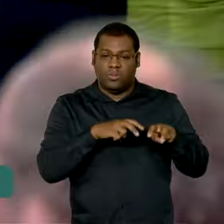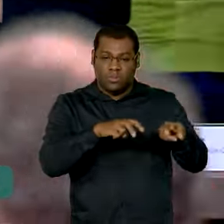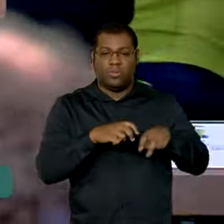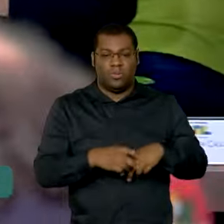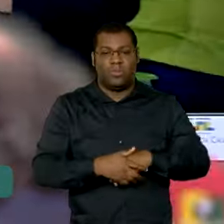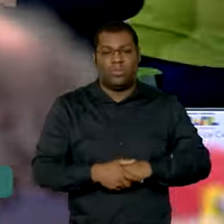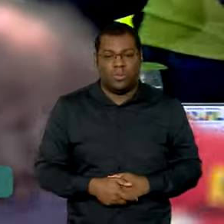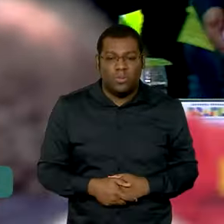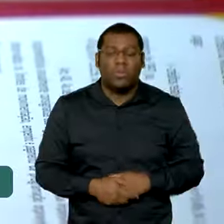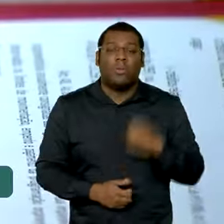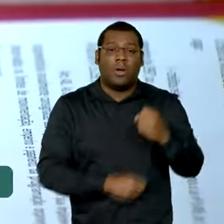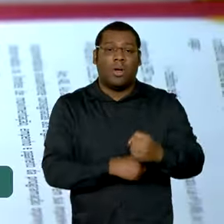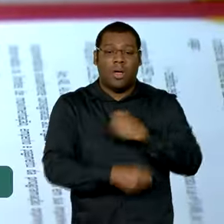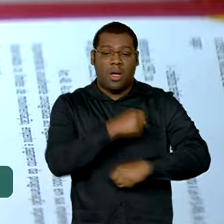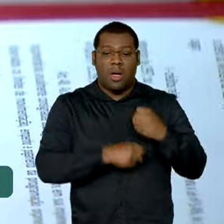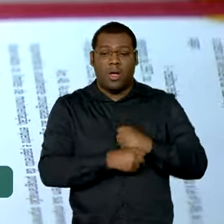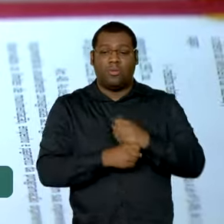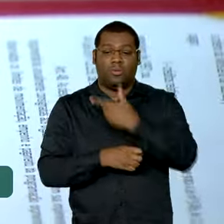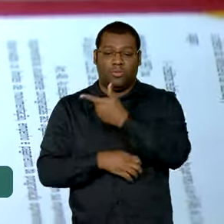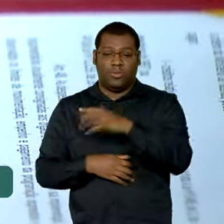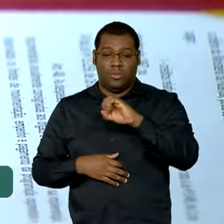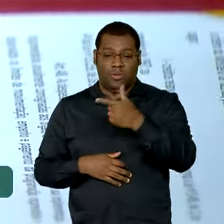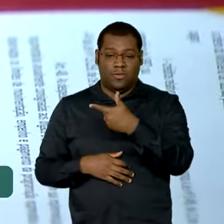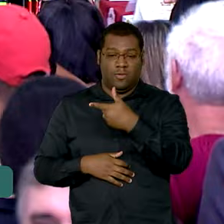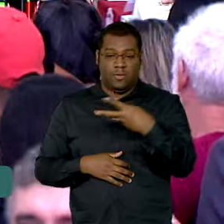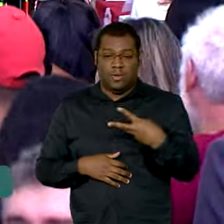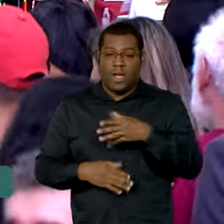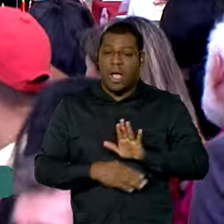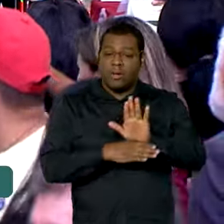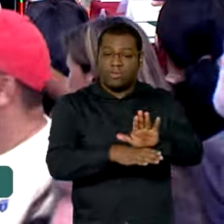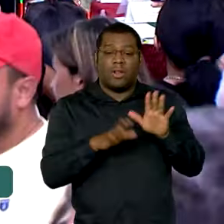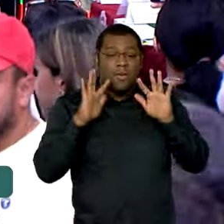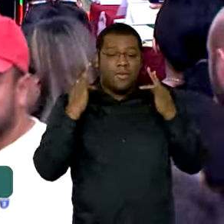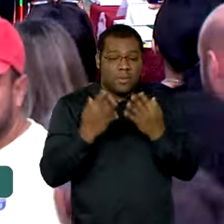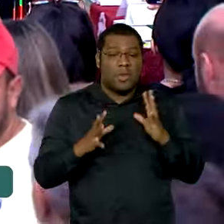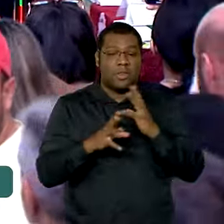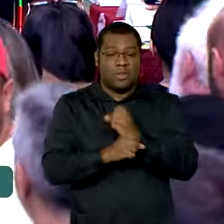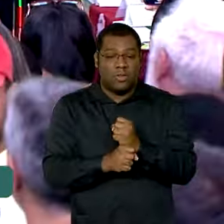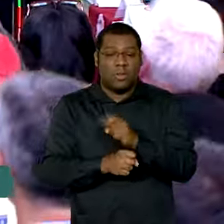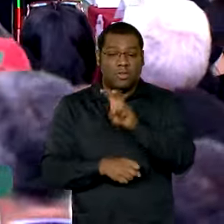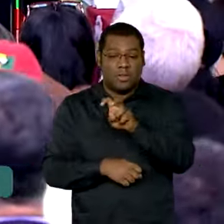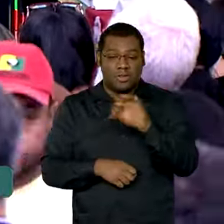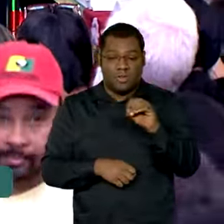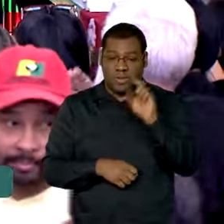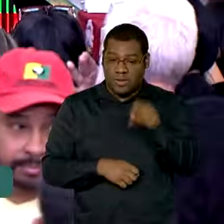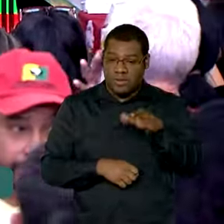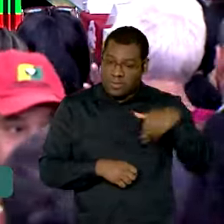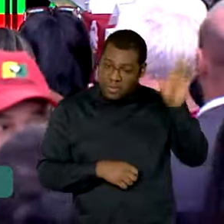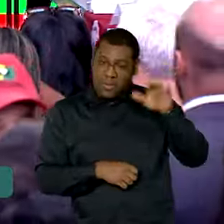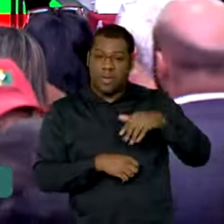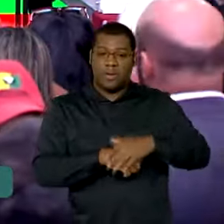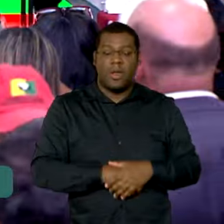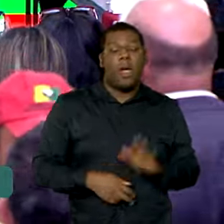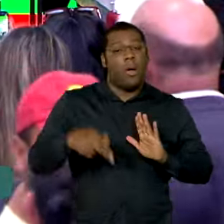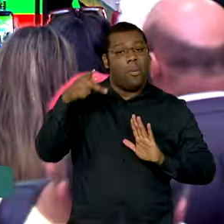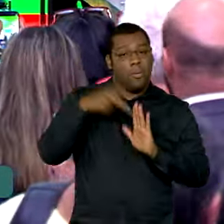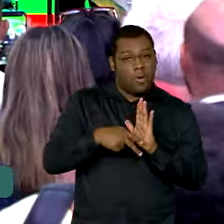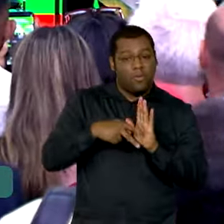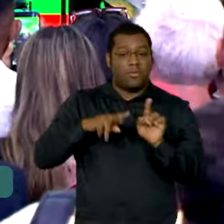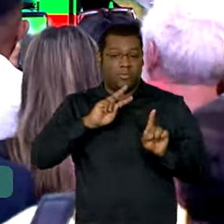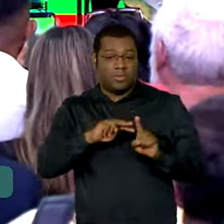Só em 2023, mais de 50 mil famílias foram assentadas e a estimativa do Terra da Gente é que